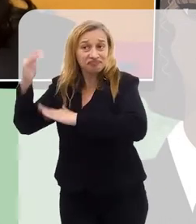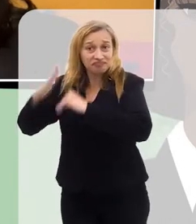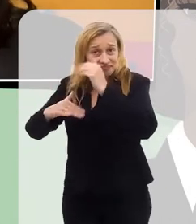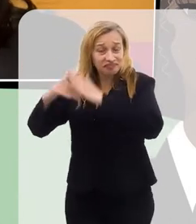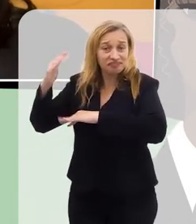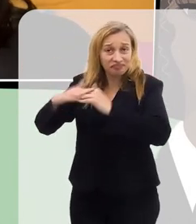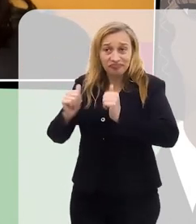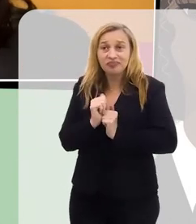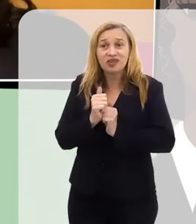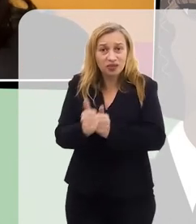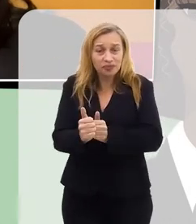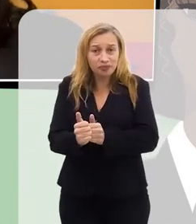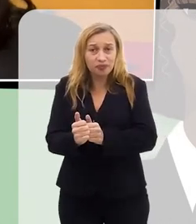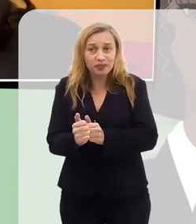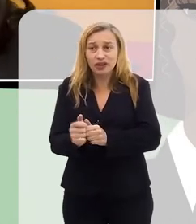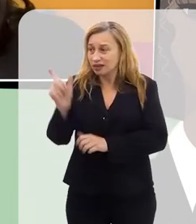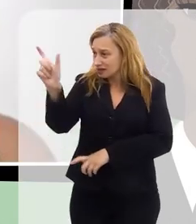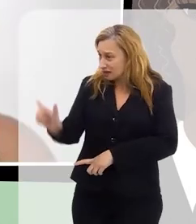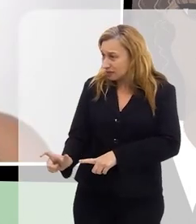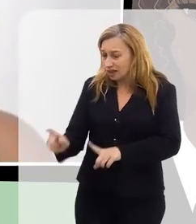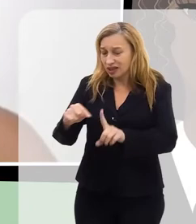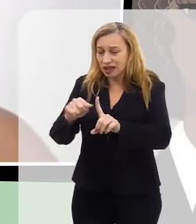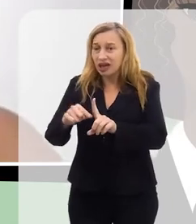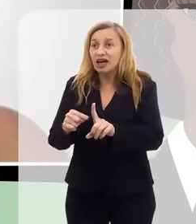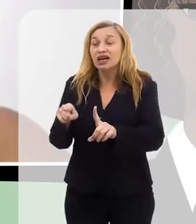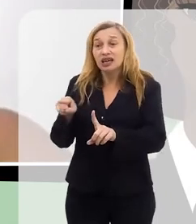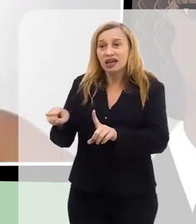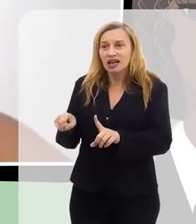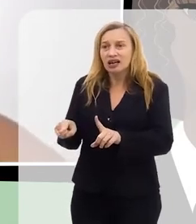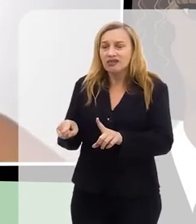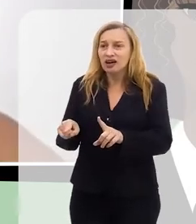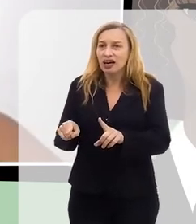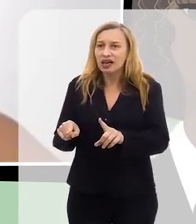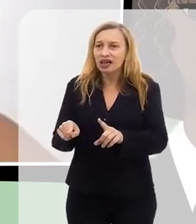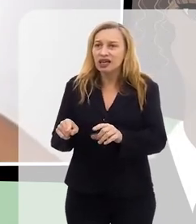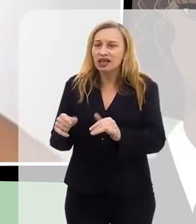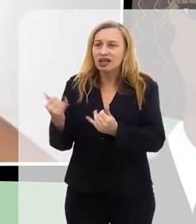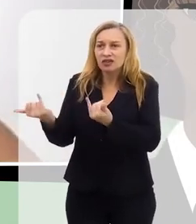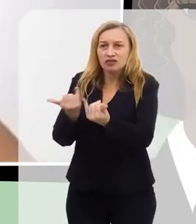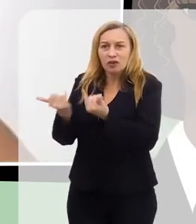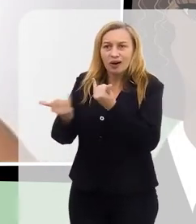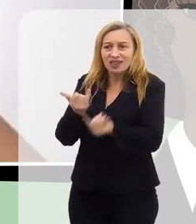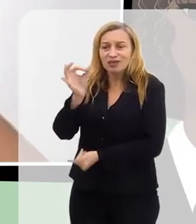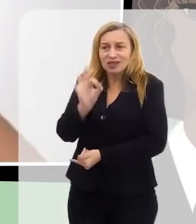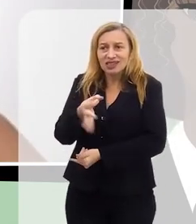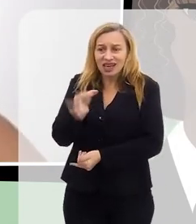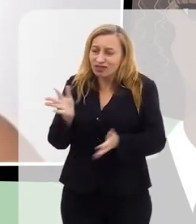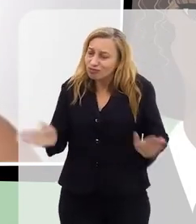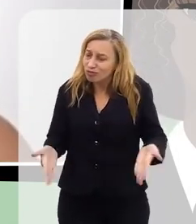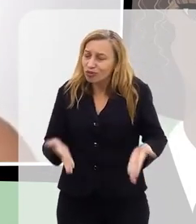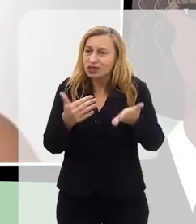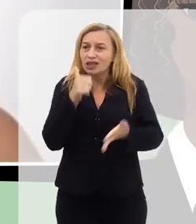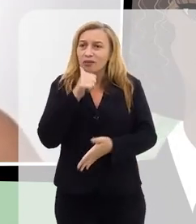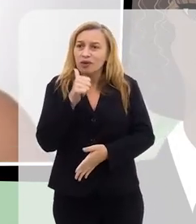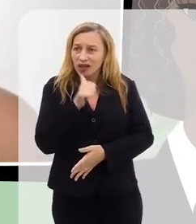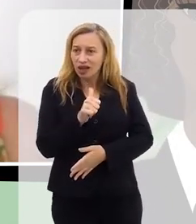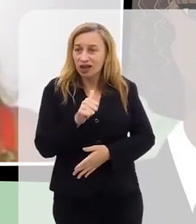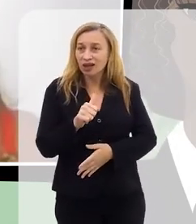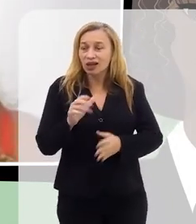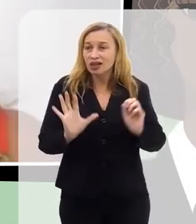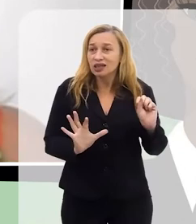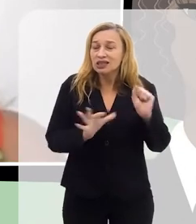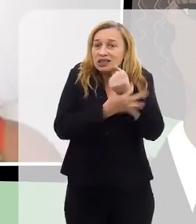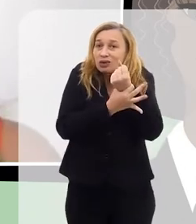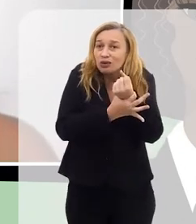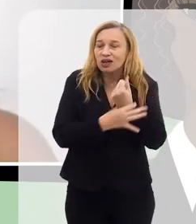que tá acompanhando essa gestante, que ele vá desfazendo esses mitos e estimulando essa mulher a fazer o que